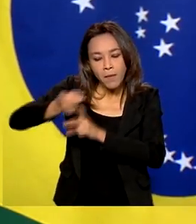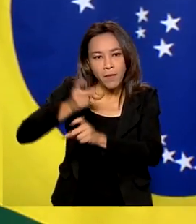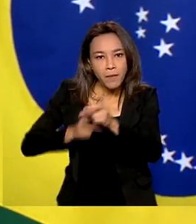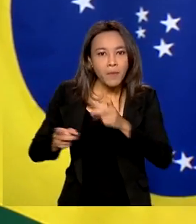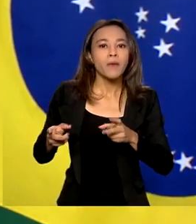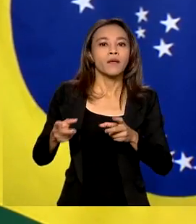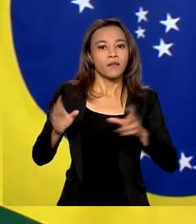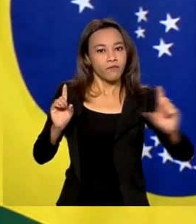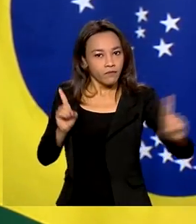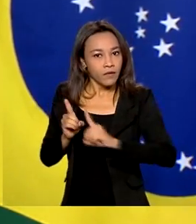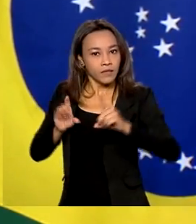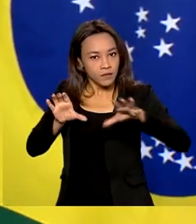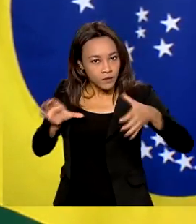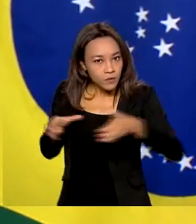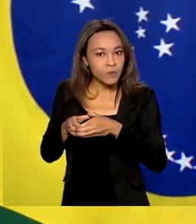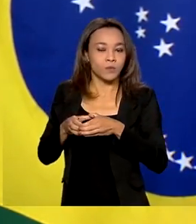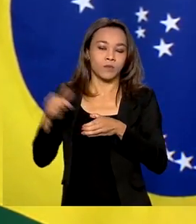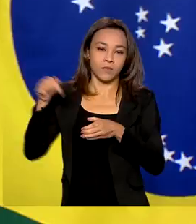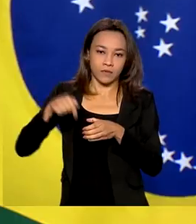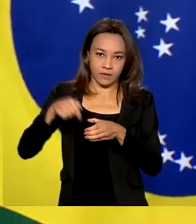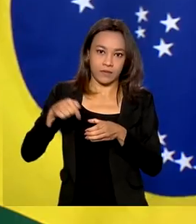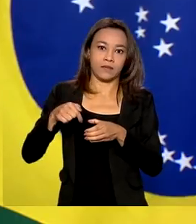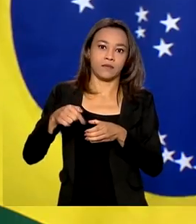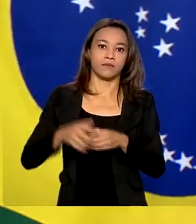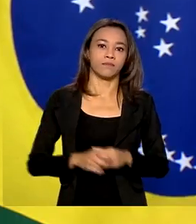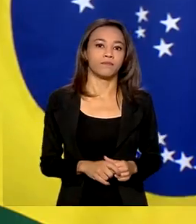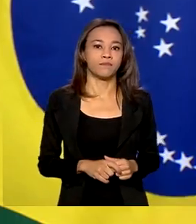Cabo Verde faz parte, que é o mercado da CDO.